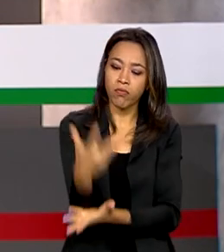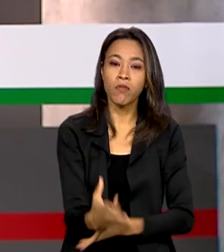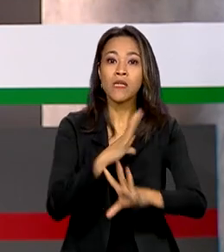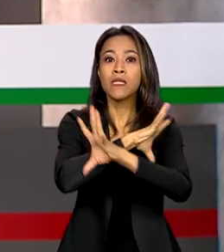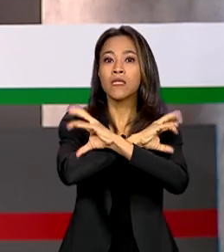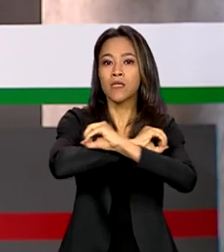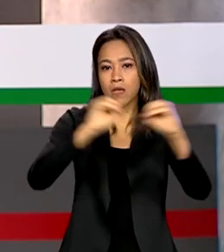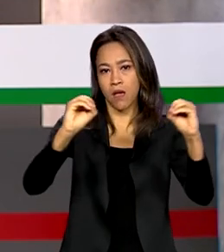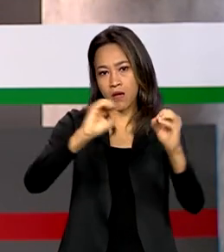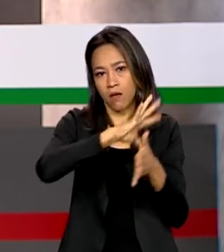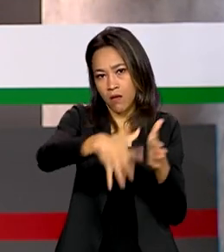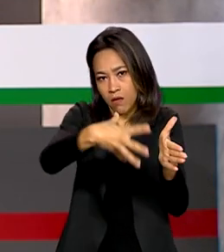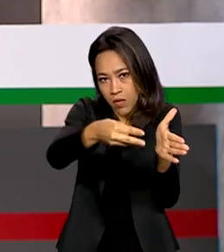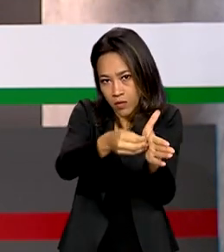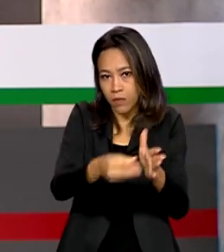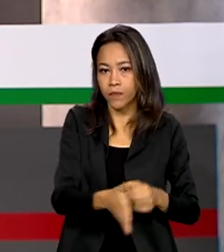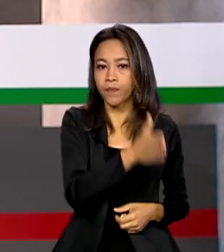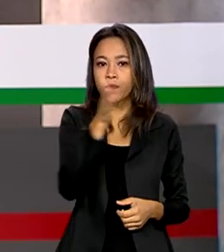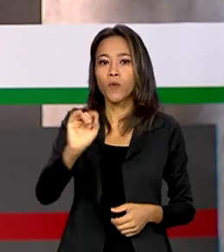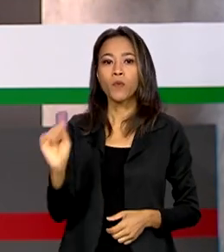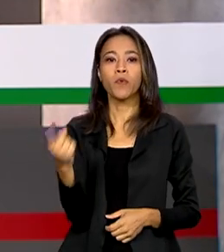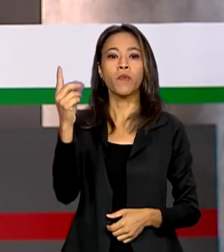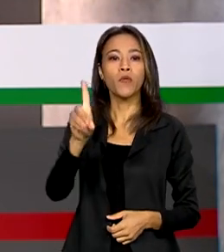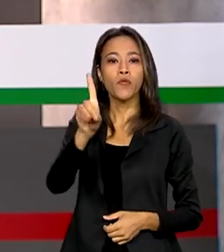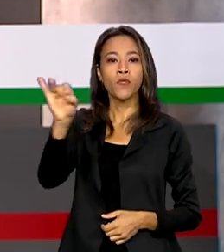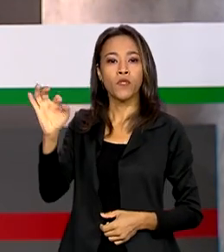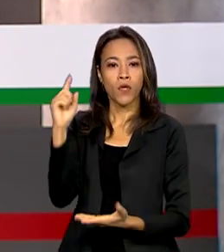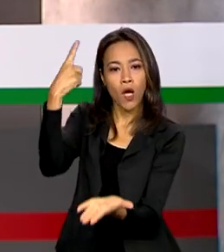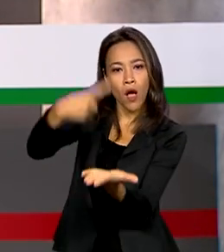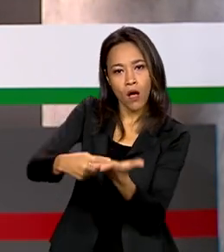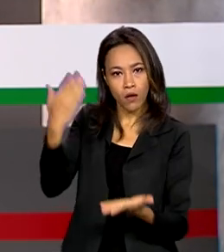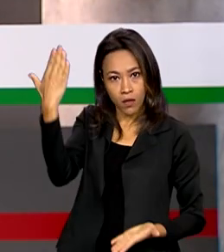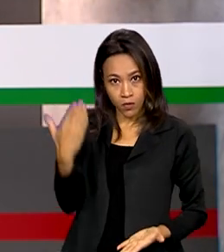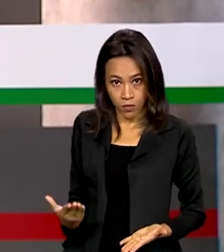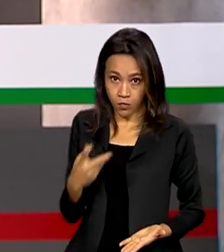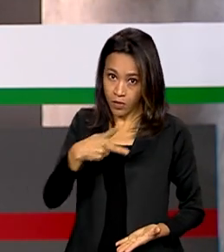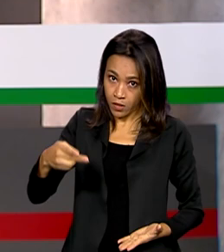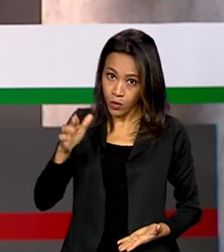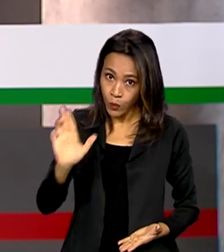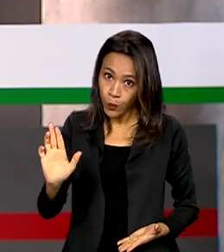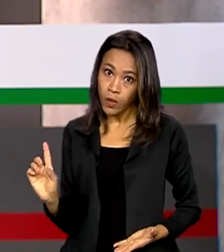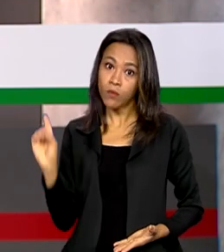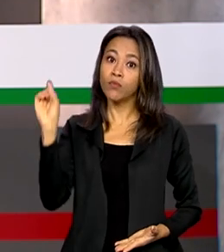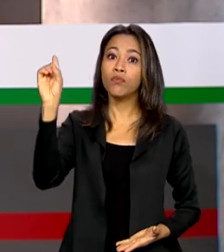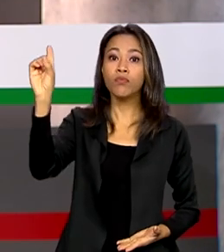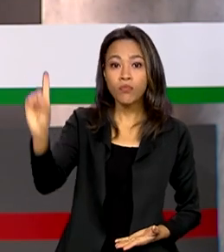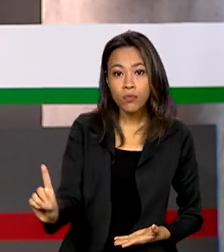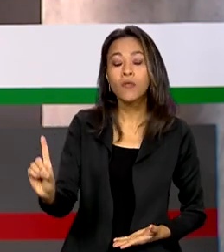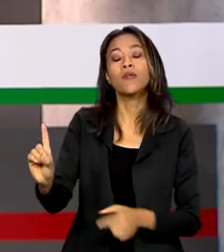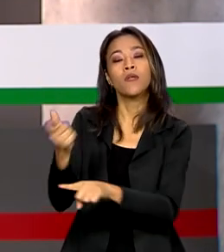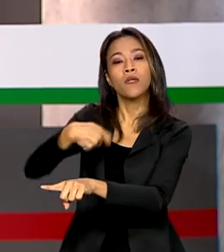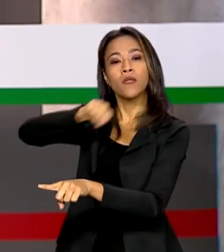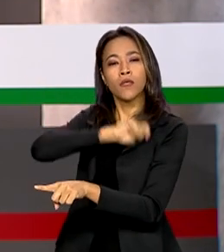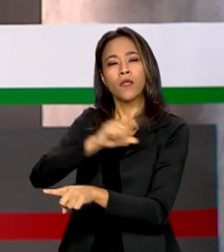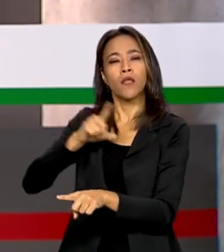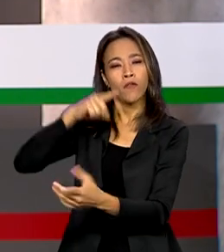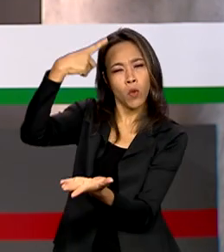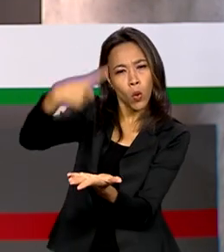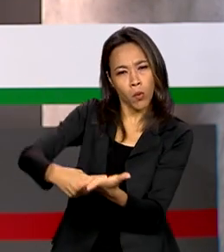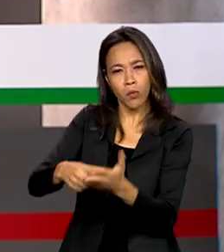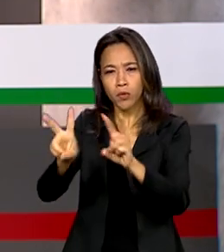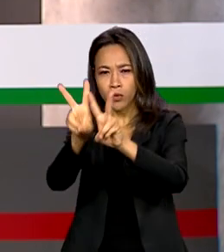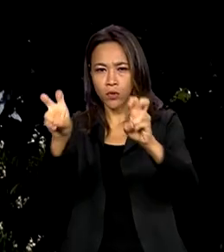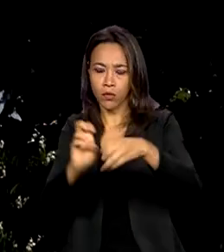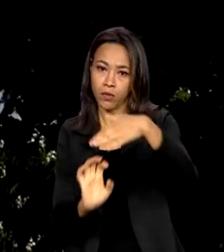O primeiro dia de compromissos do presidente Lula em Madri, na Espanha, foi marcado pelas agendas empresarial e